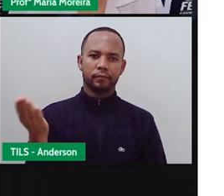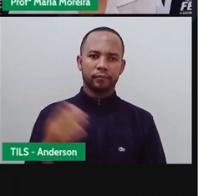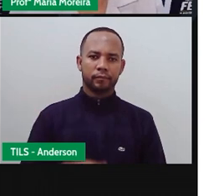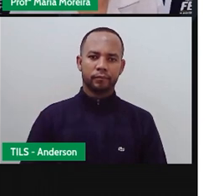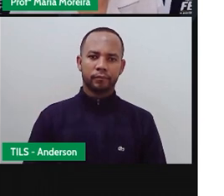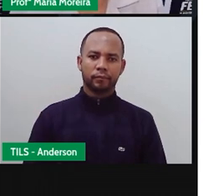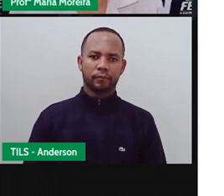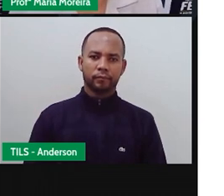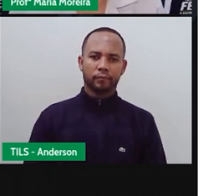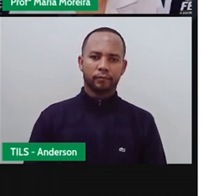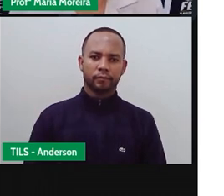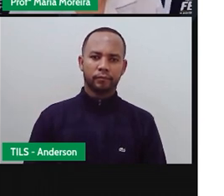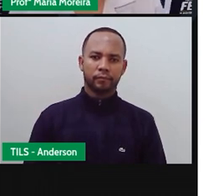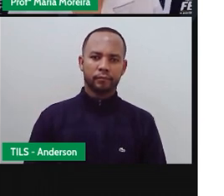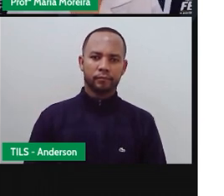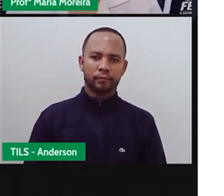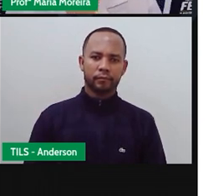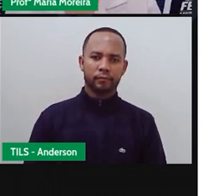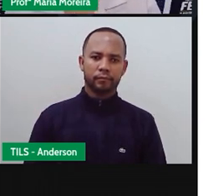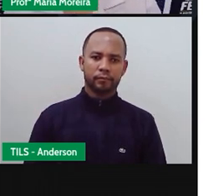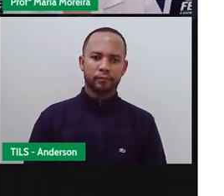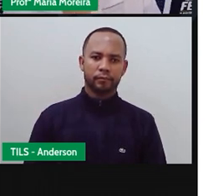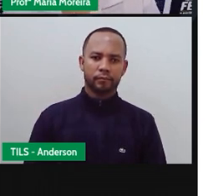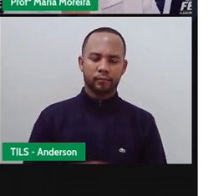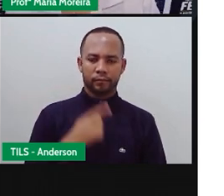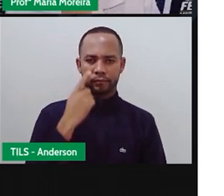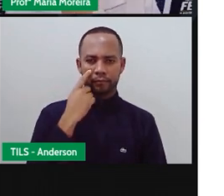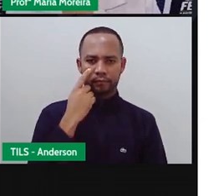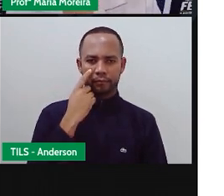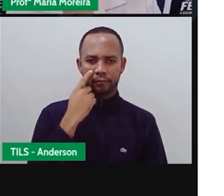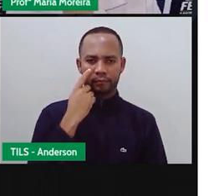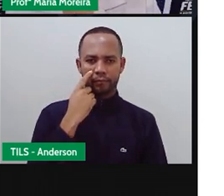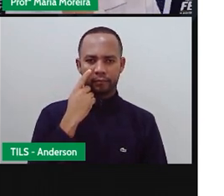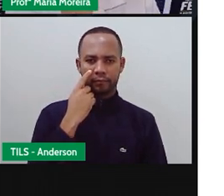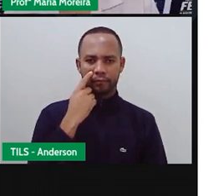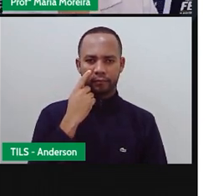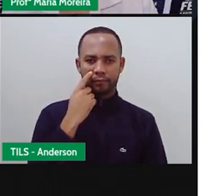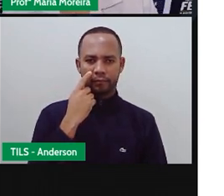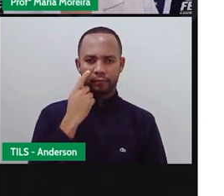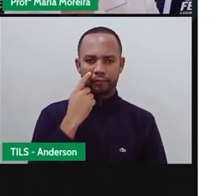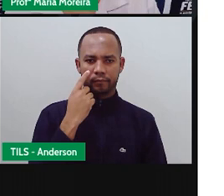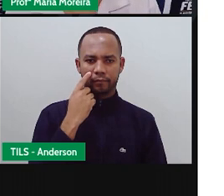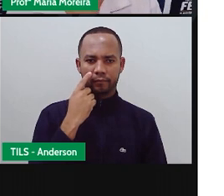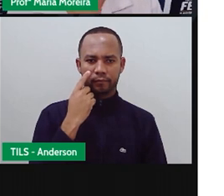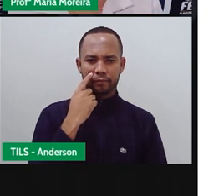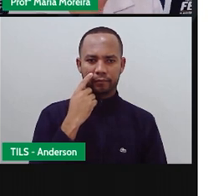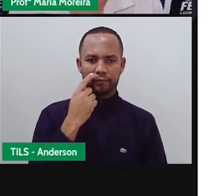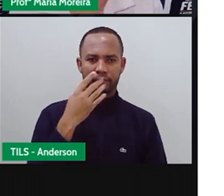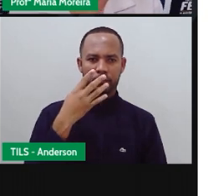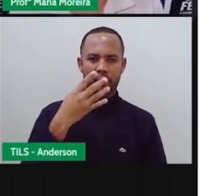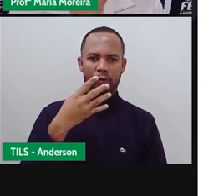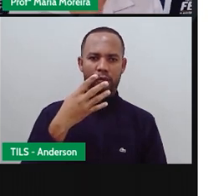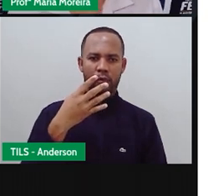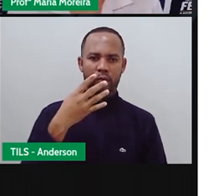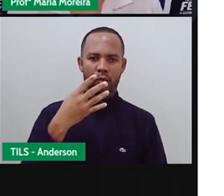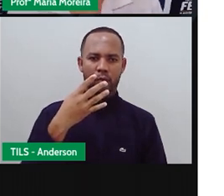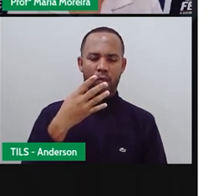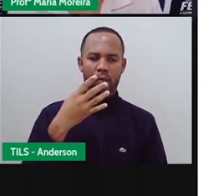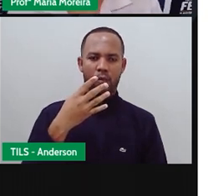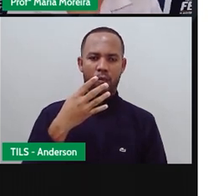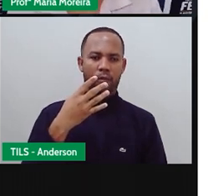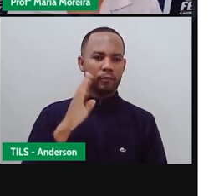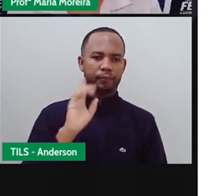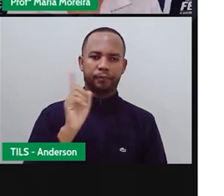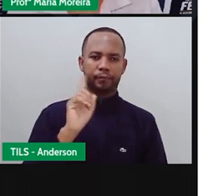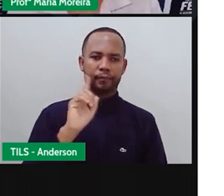Uma unidade de milhar Equivale a quantas unidades? A 4 Desculpa A